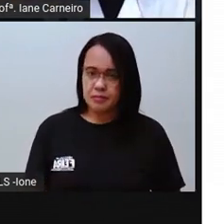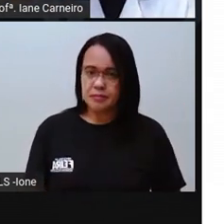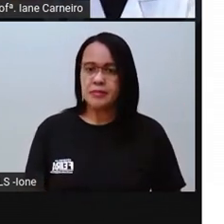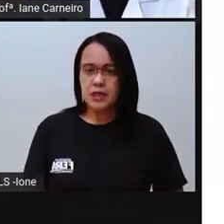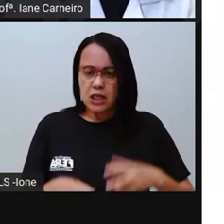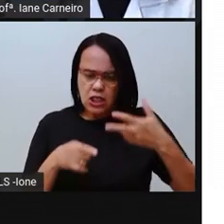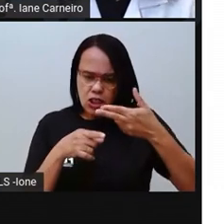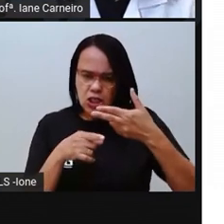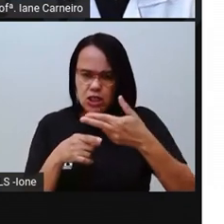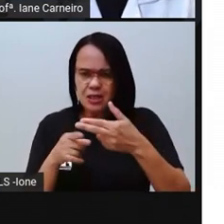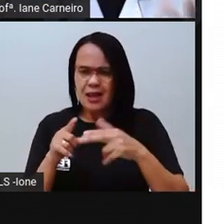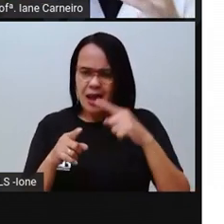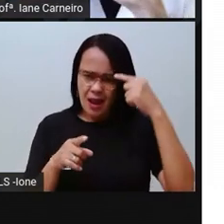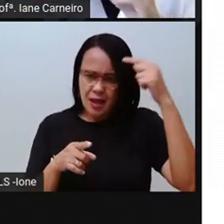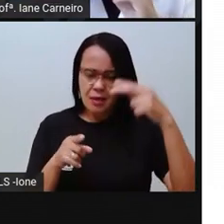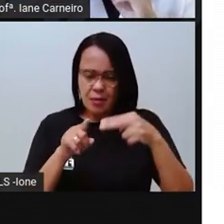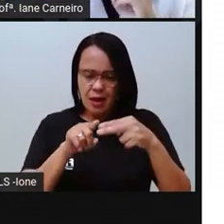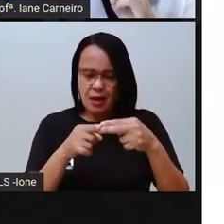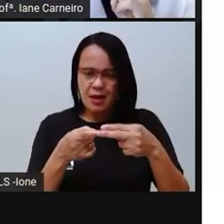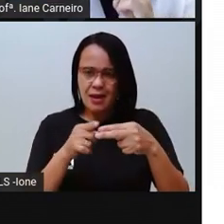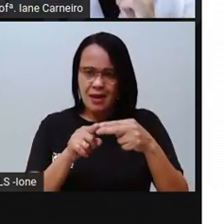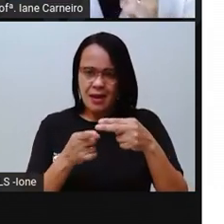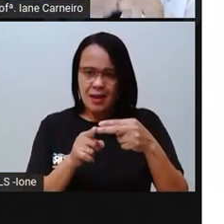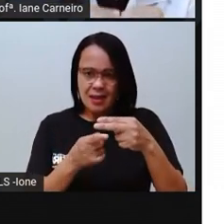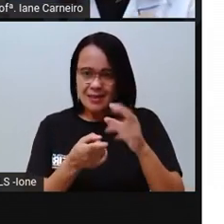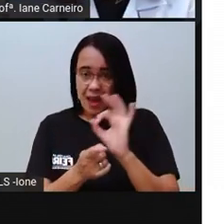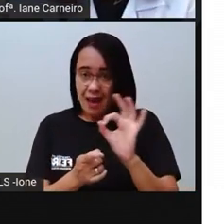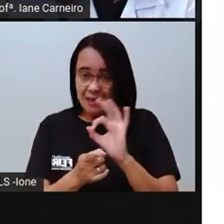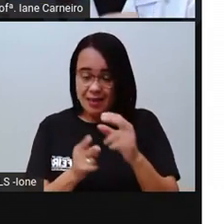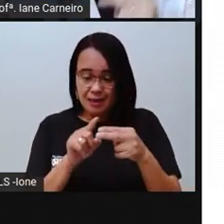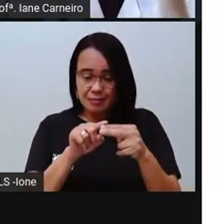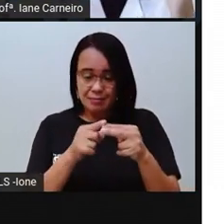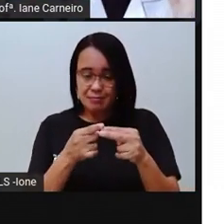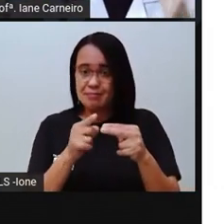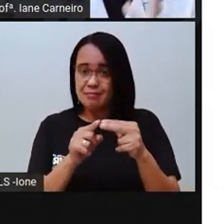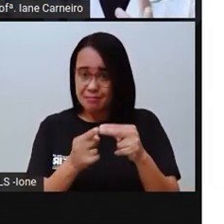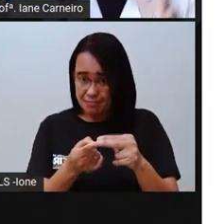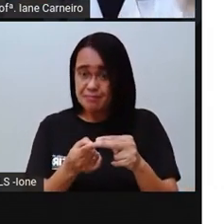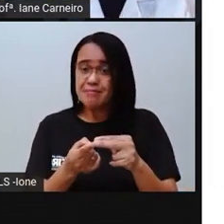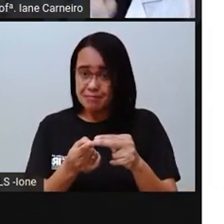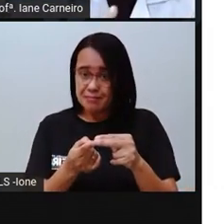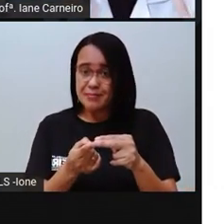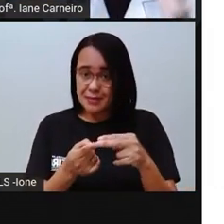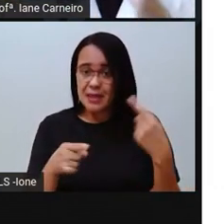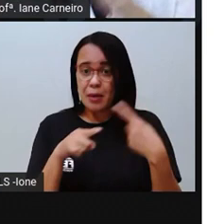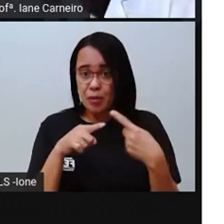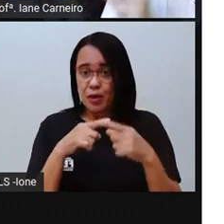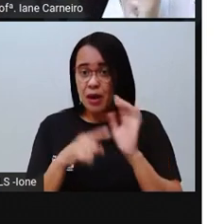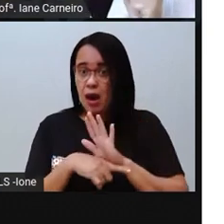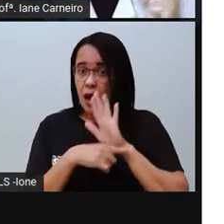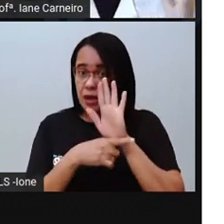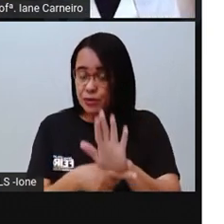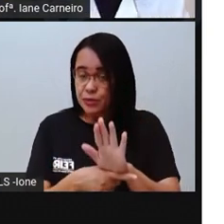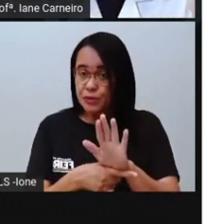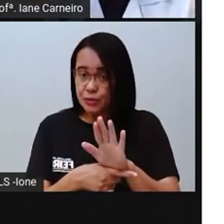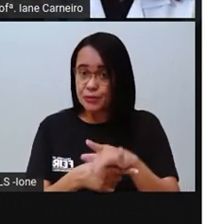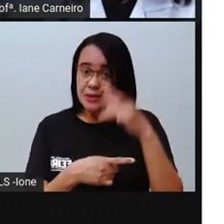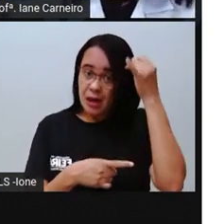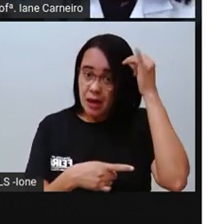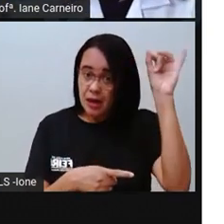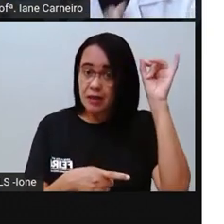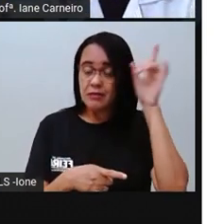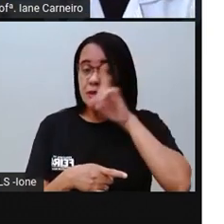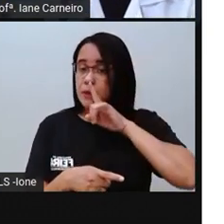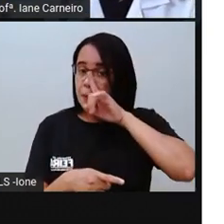tesouras que foram feitas pra criança, né? Que é aquela tesoura sem ponta. O nome já diz, tesoura sem ponta, né? Que é pra